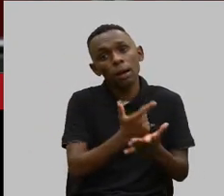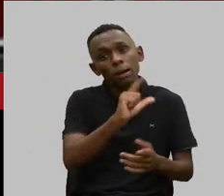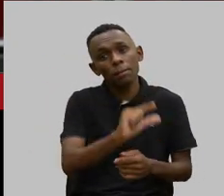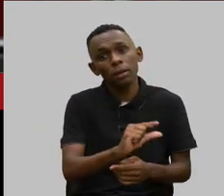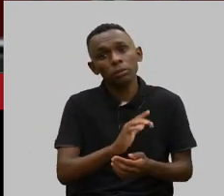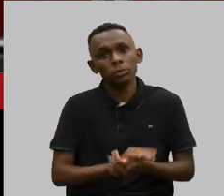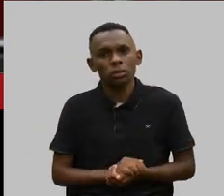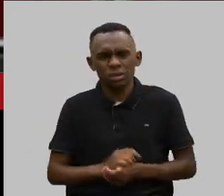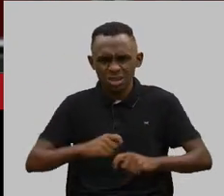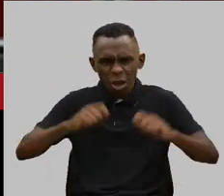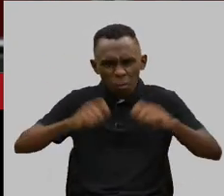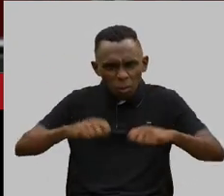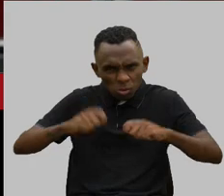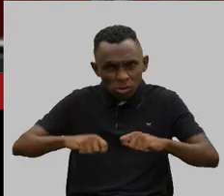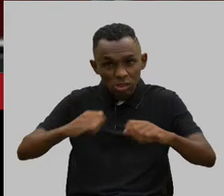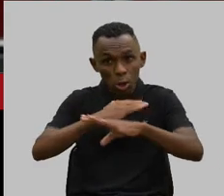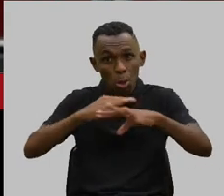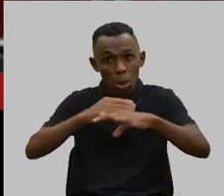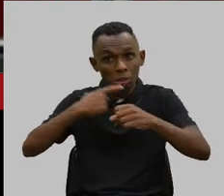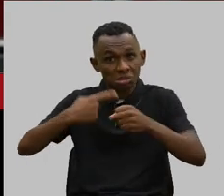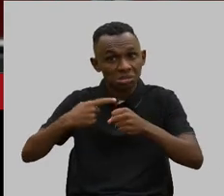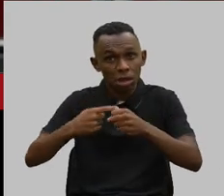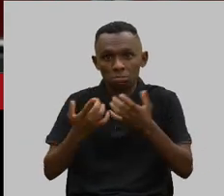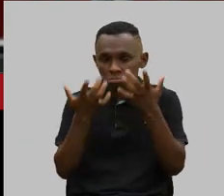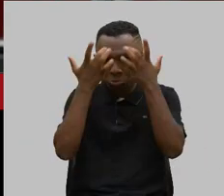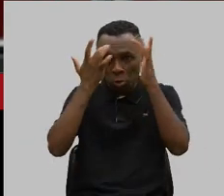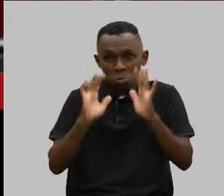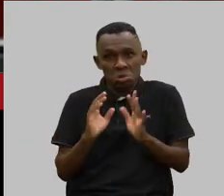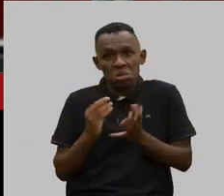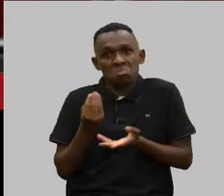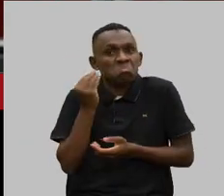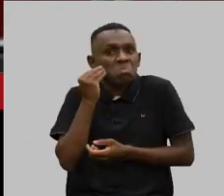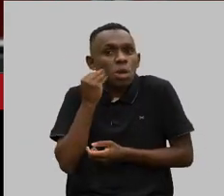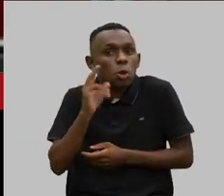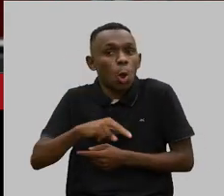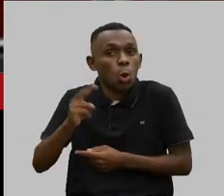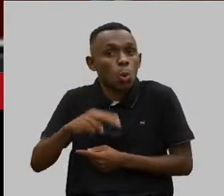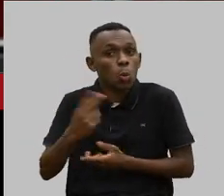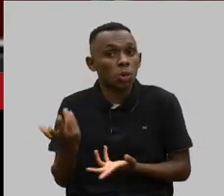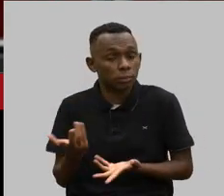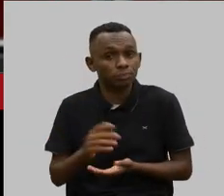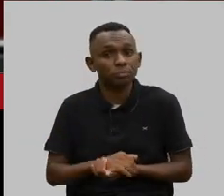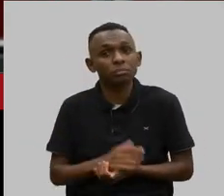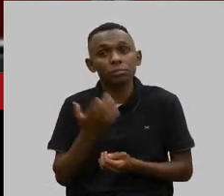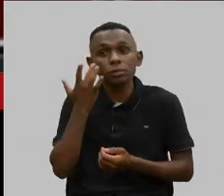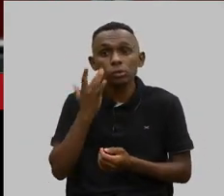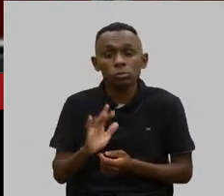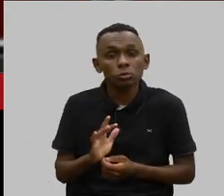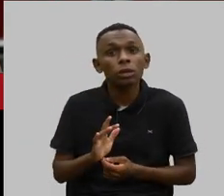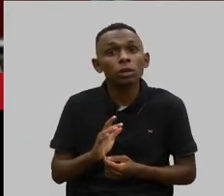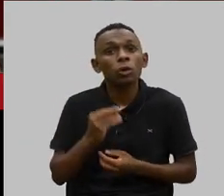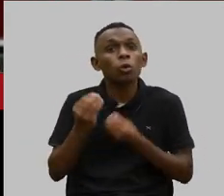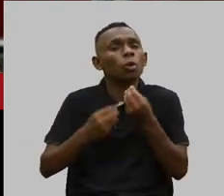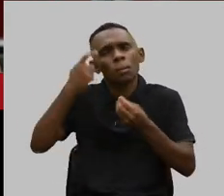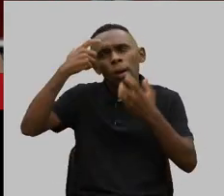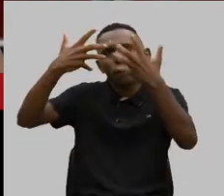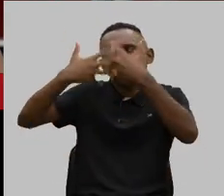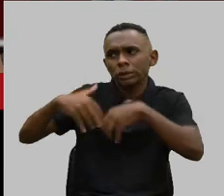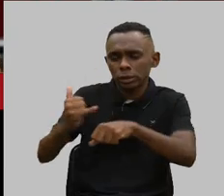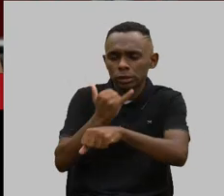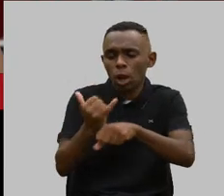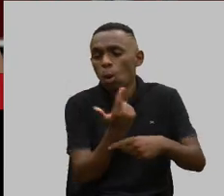Isso é possível em grandes centros? Não sei. A gente nunca tentou. Não sei. Vamos pensar em outras